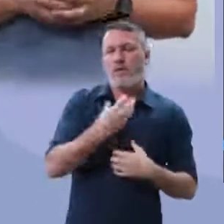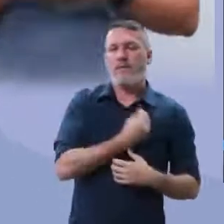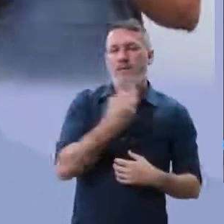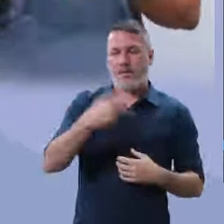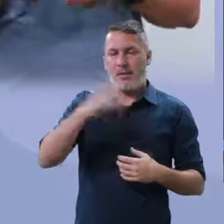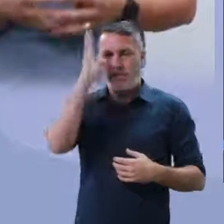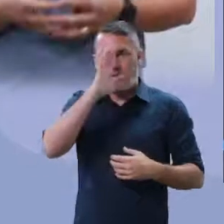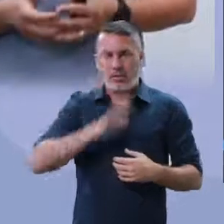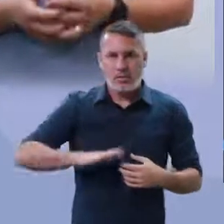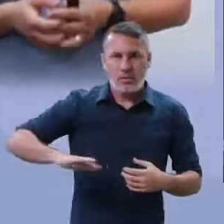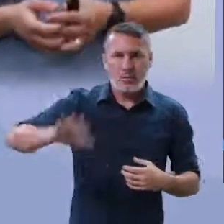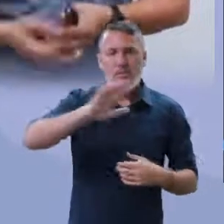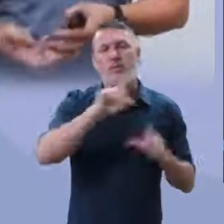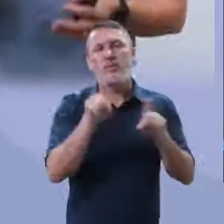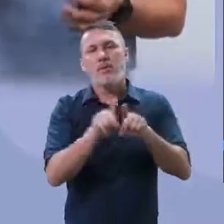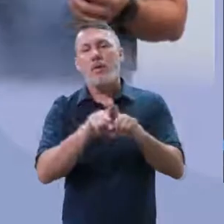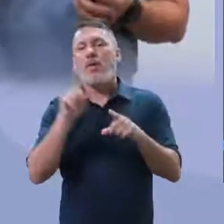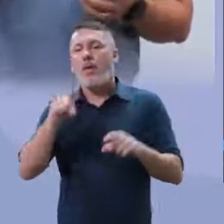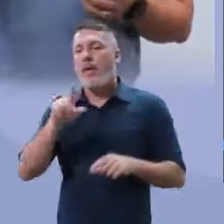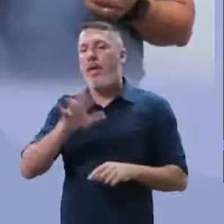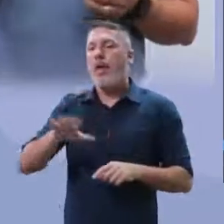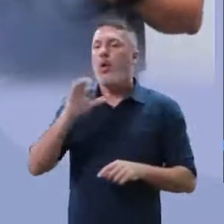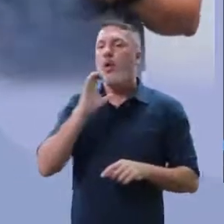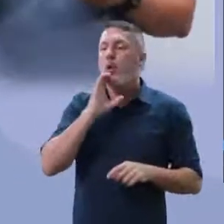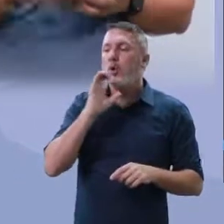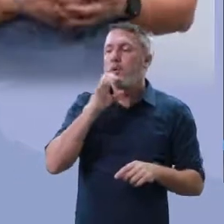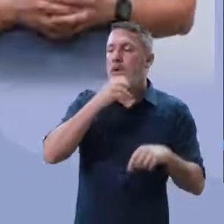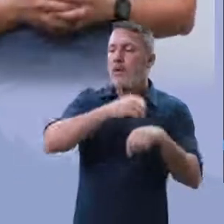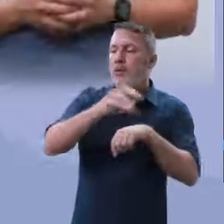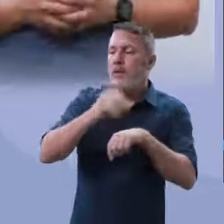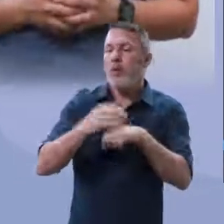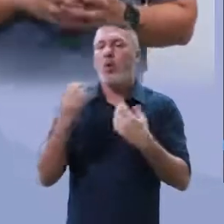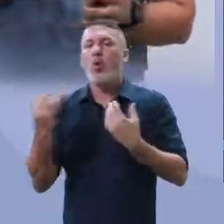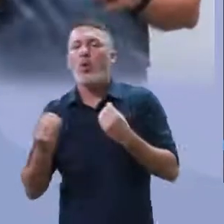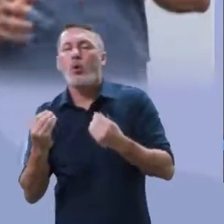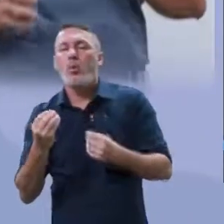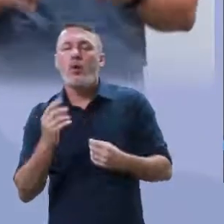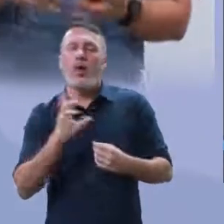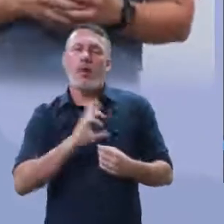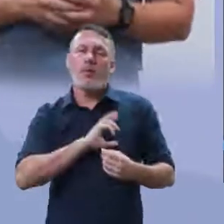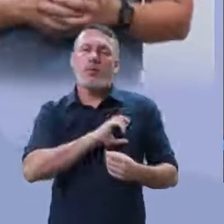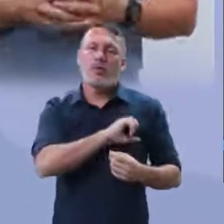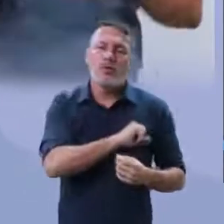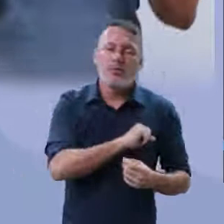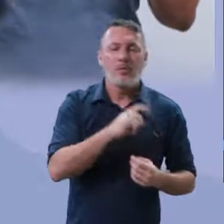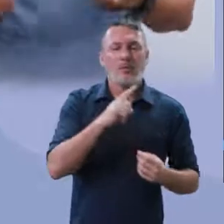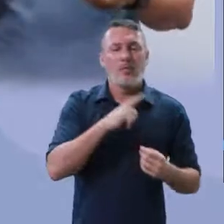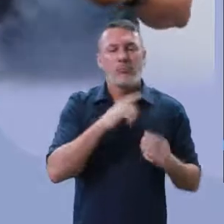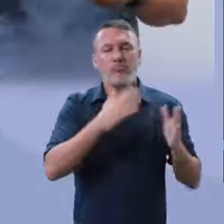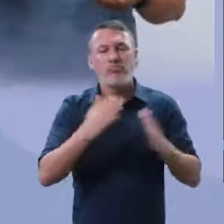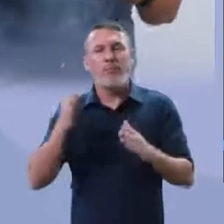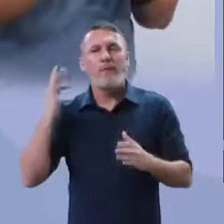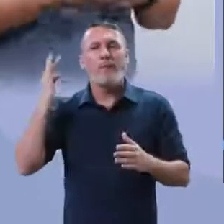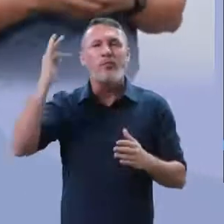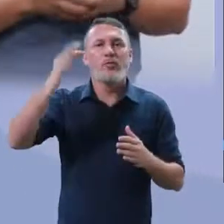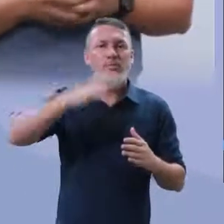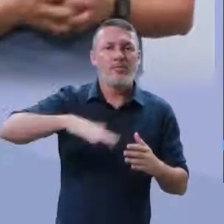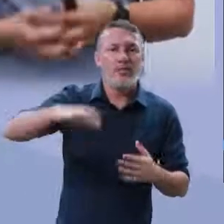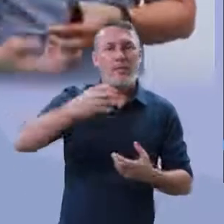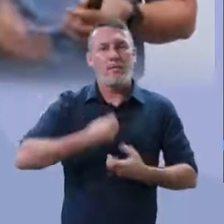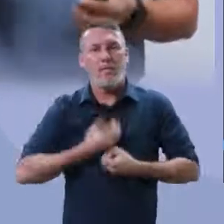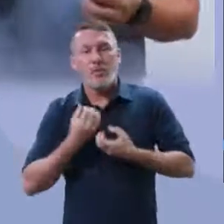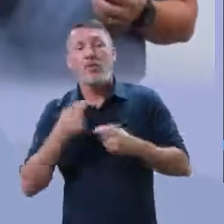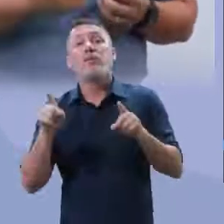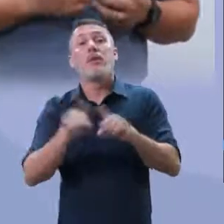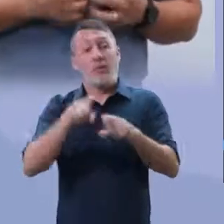sobre estilo de vida do brasileiro. Vamos usar como área do conhecimento o romantismo, como que o romantismo trabalhou nisso aí na sua segunda geração